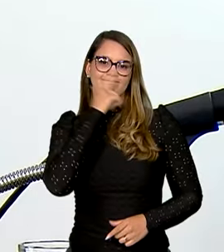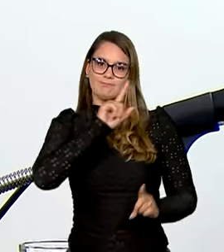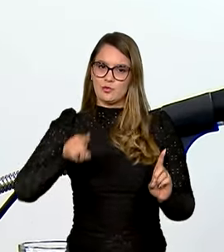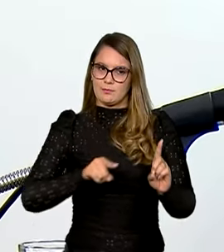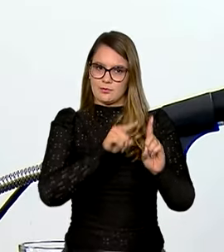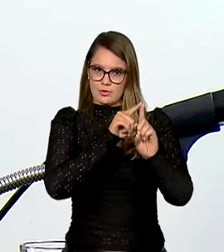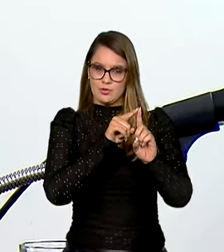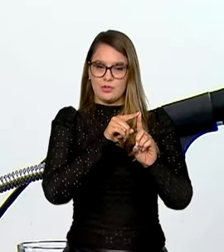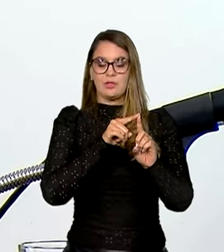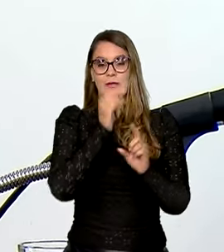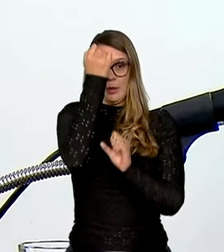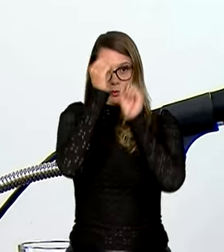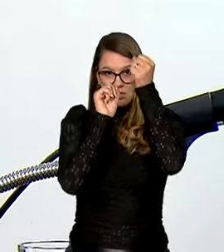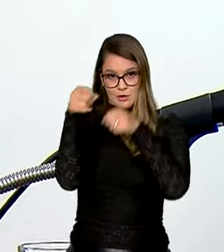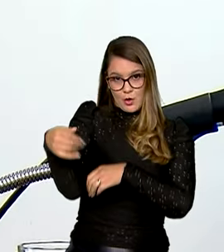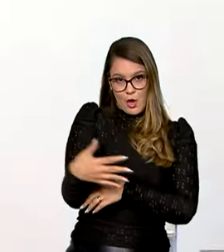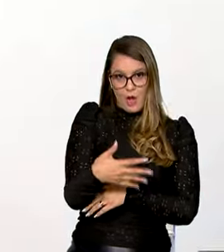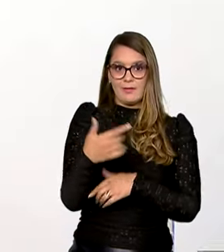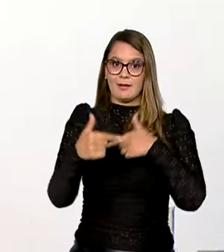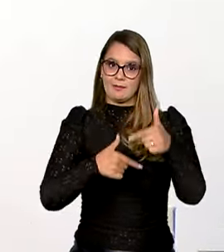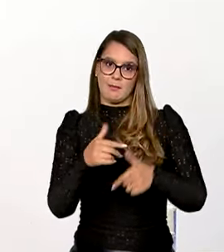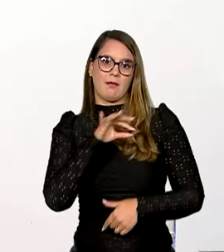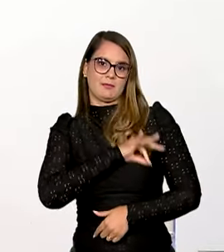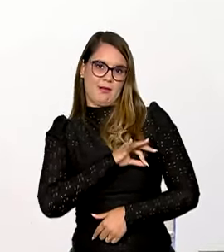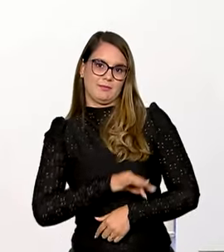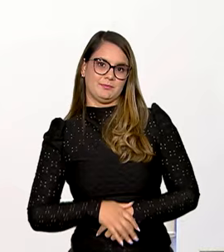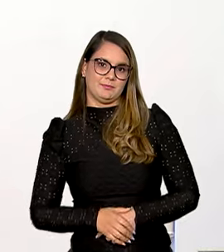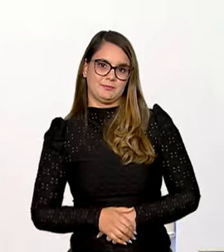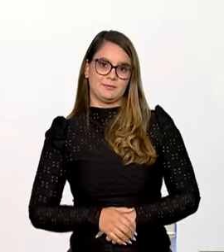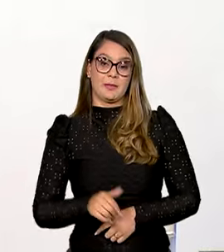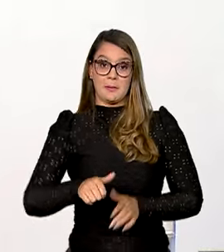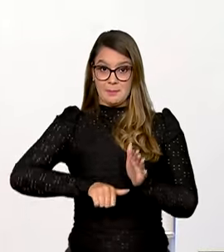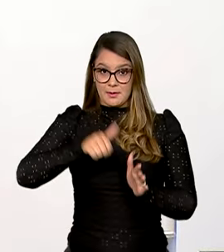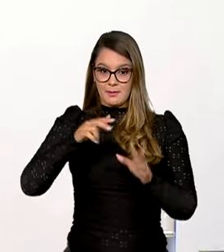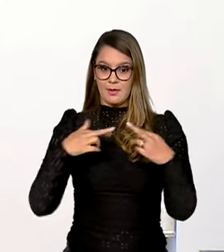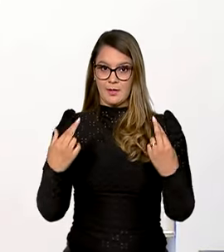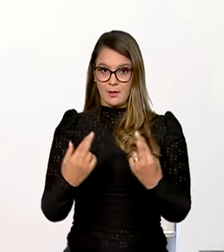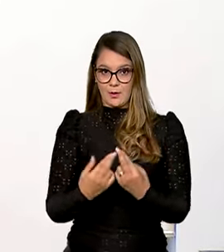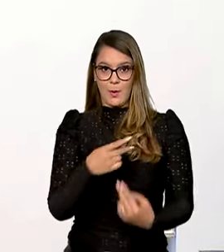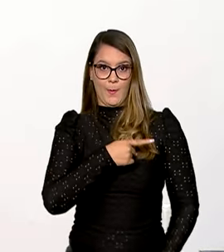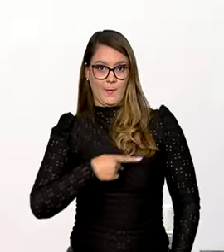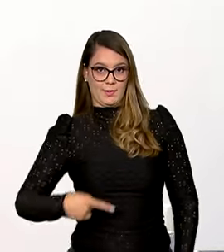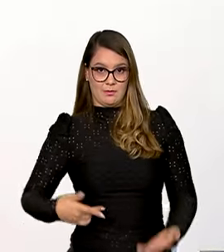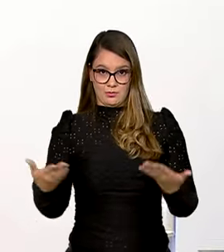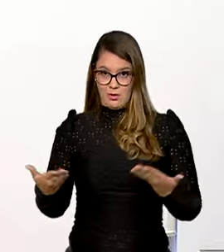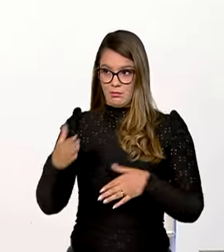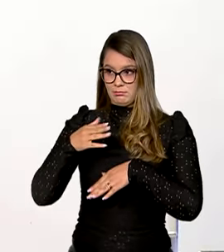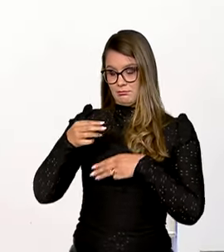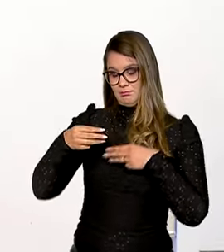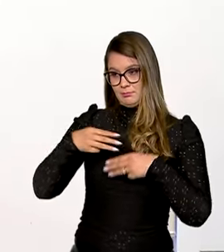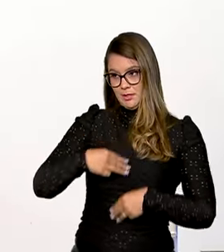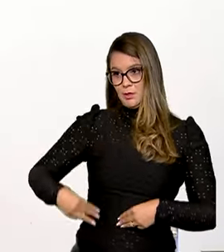final da neoindustrialização, que é gerar emprego e renda. Durante a primeira reunião do Fórum, o presidente em exercício e ministro do